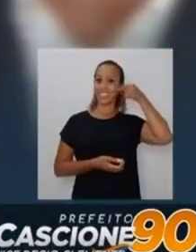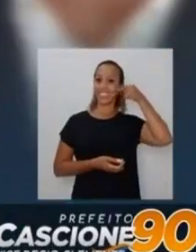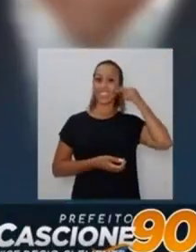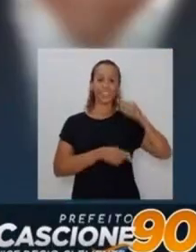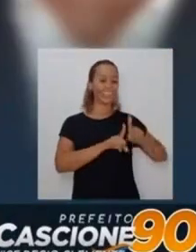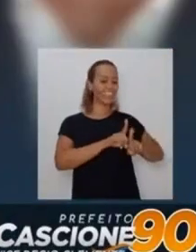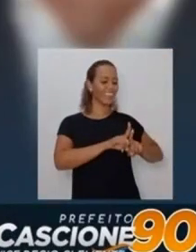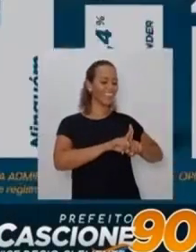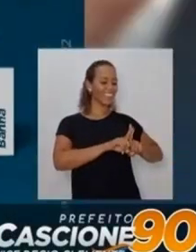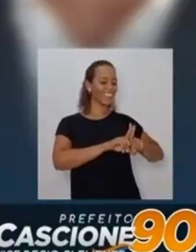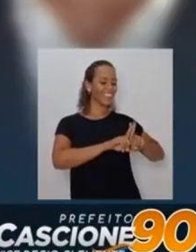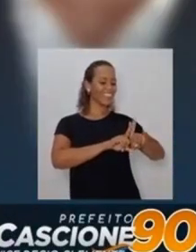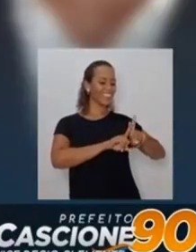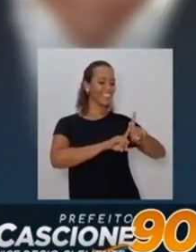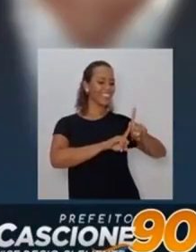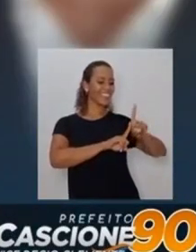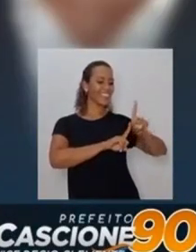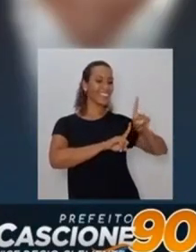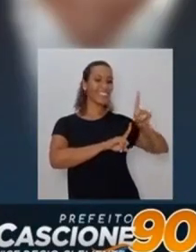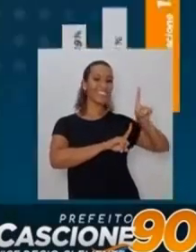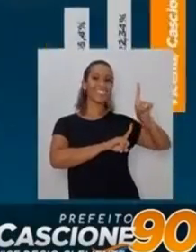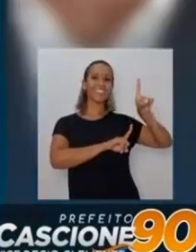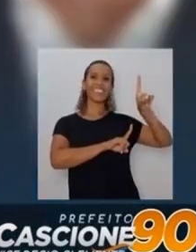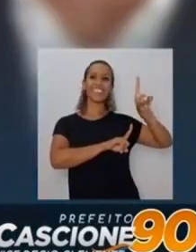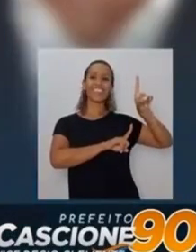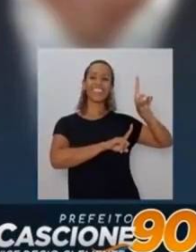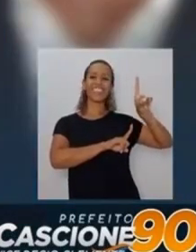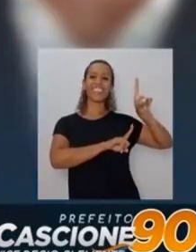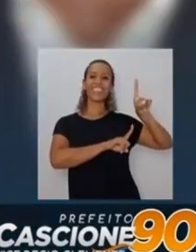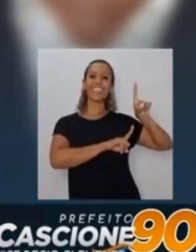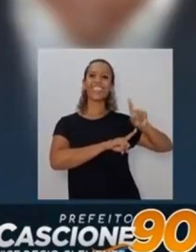Pesquisas mostram Cassione em primeiro lugar.